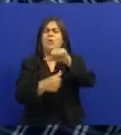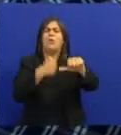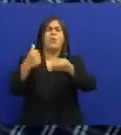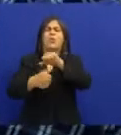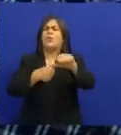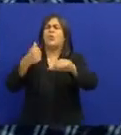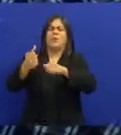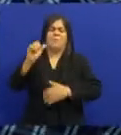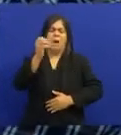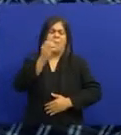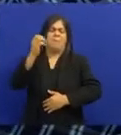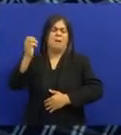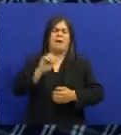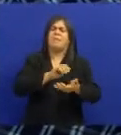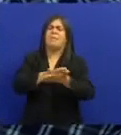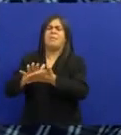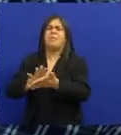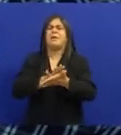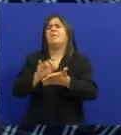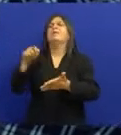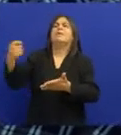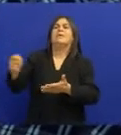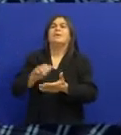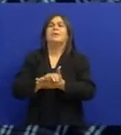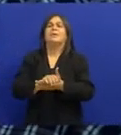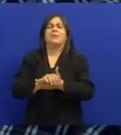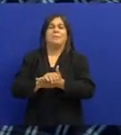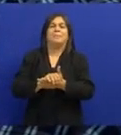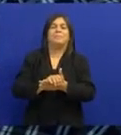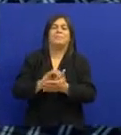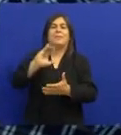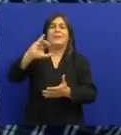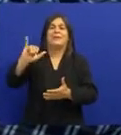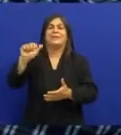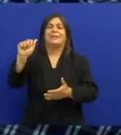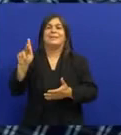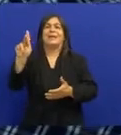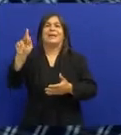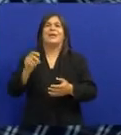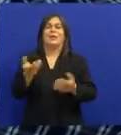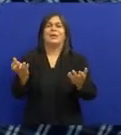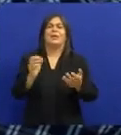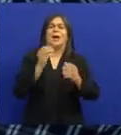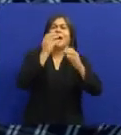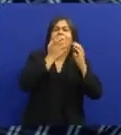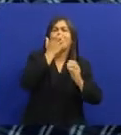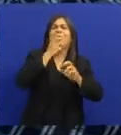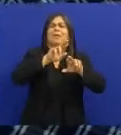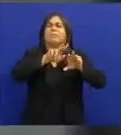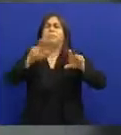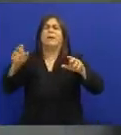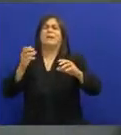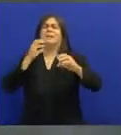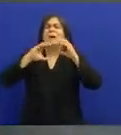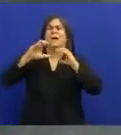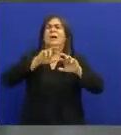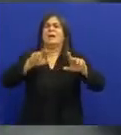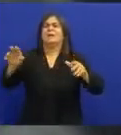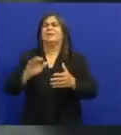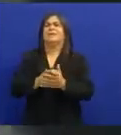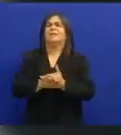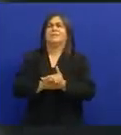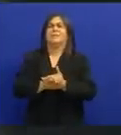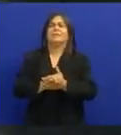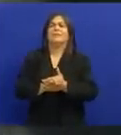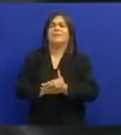Porque era mais Sacudido Por isso que chamava Jaco do Bandeiro Cantador de coco De forró A primeira música